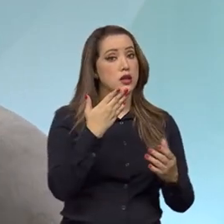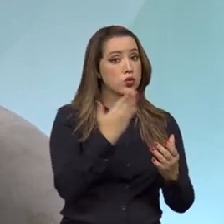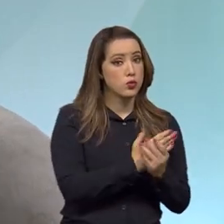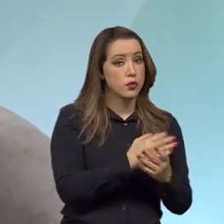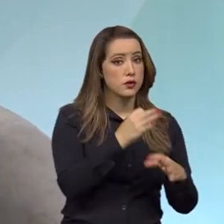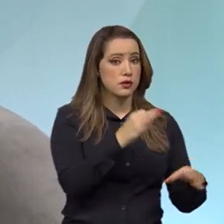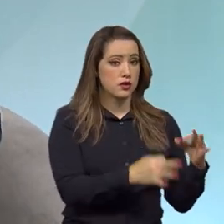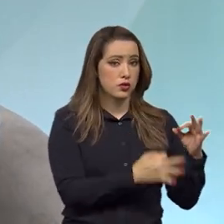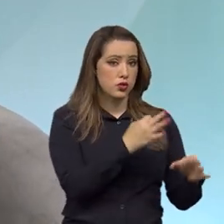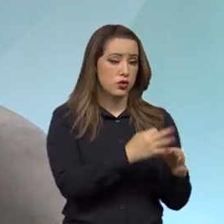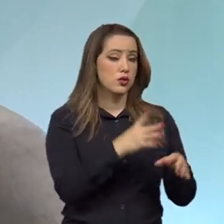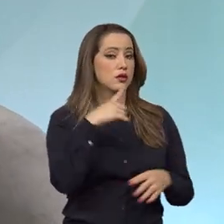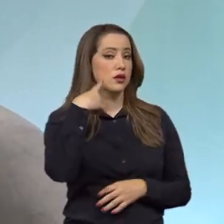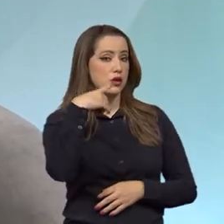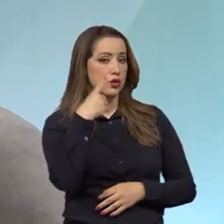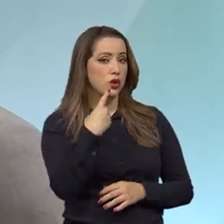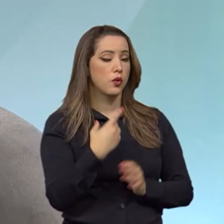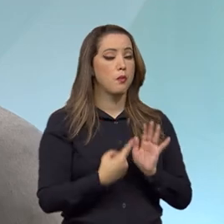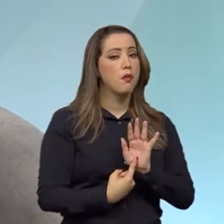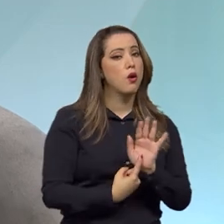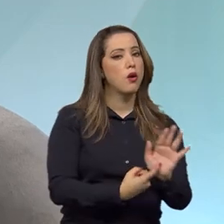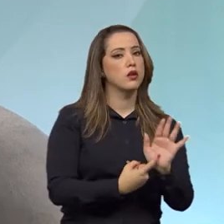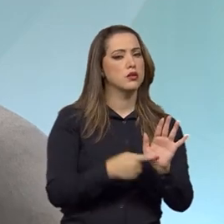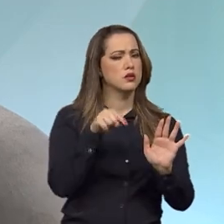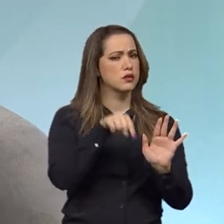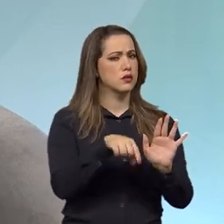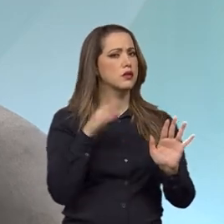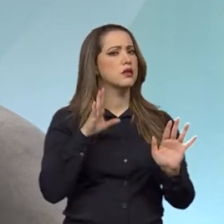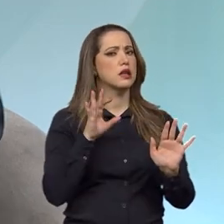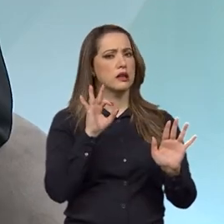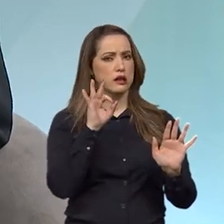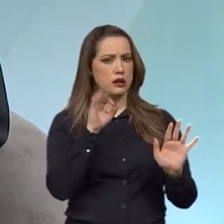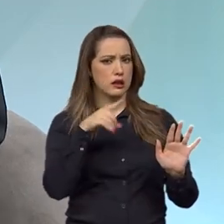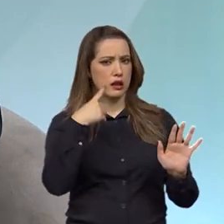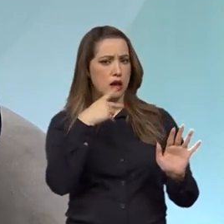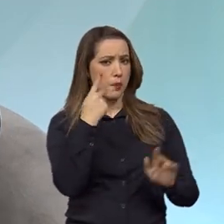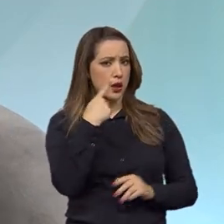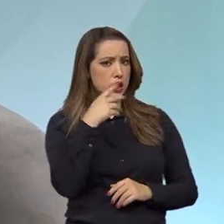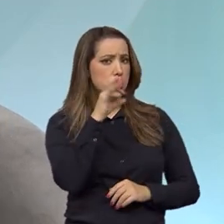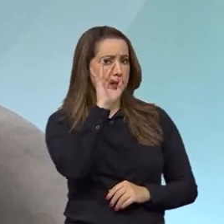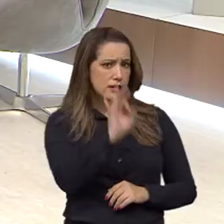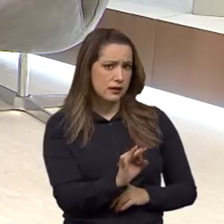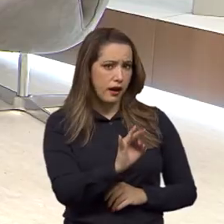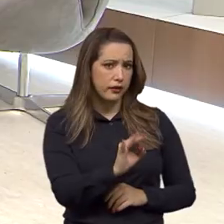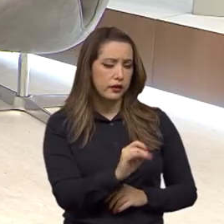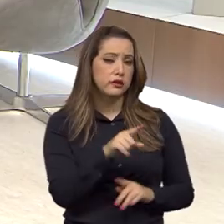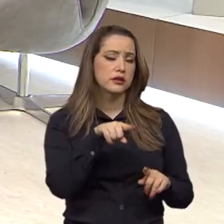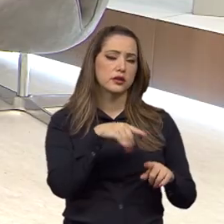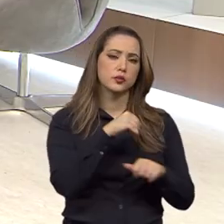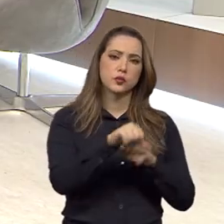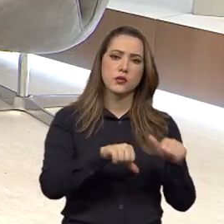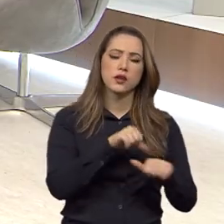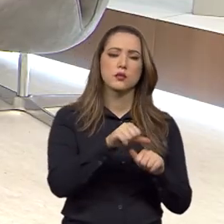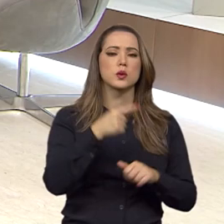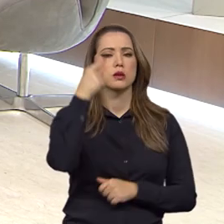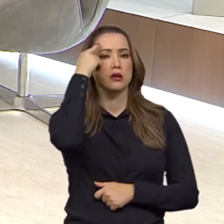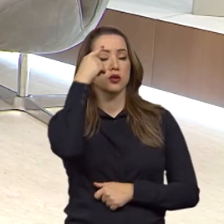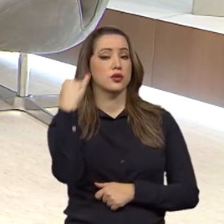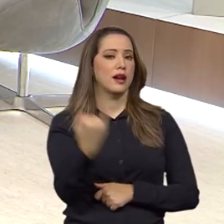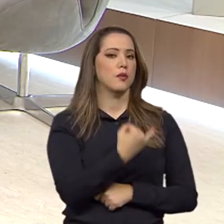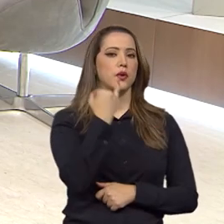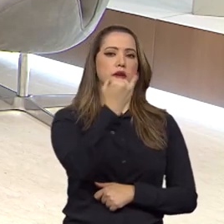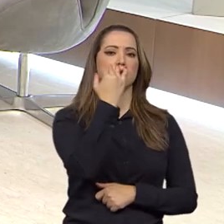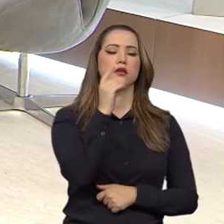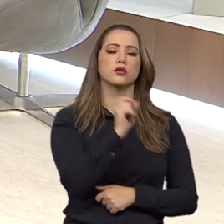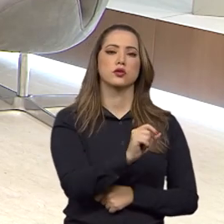atua, buscando demonstrar para o judiciário o acerto da política. E é por isso que é fundamental essa mudança de paradigma. E